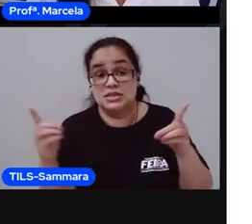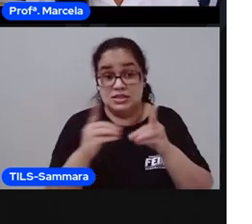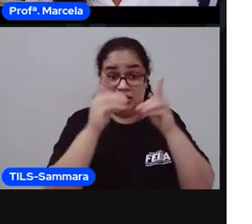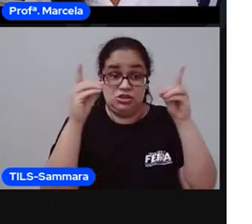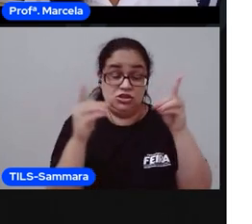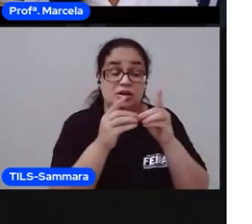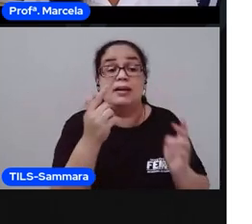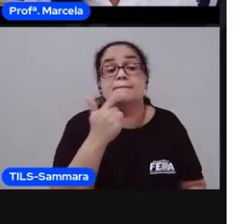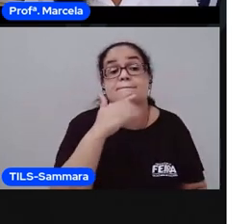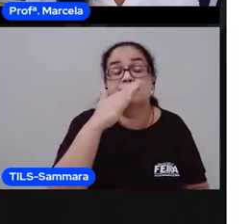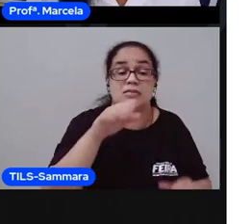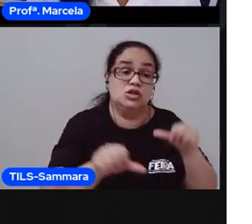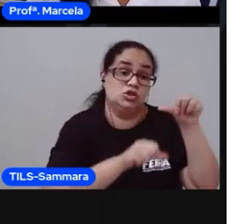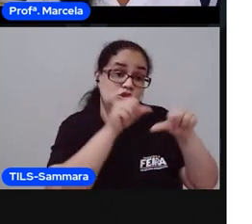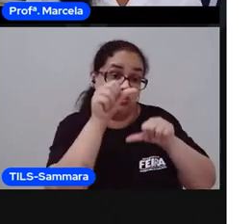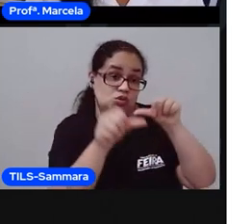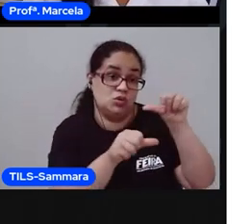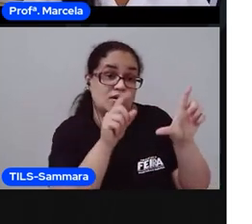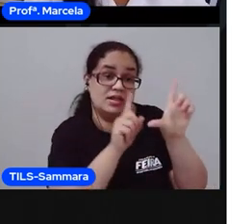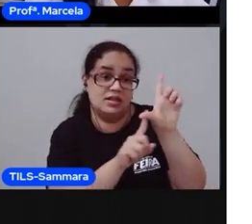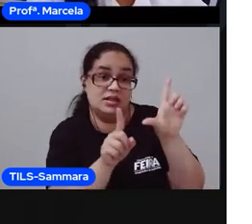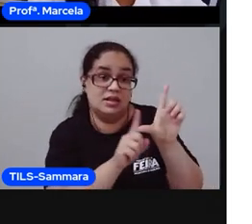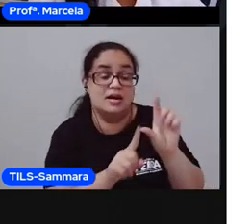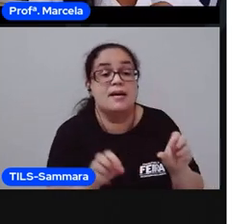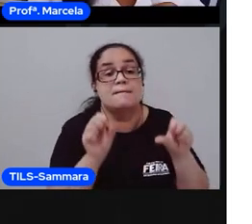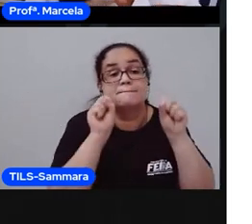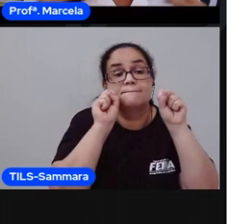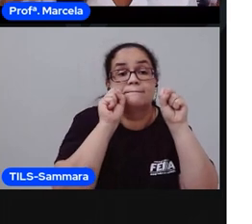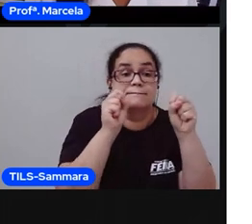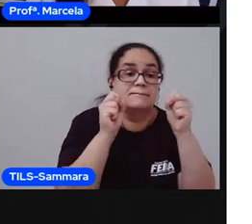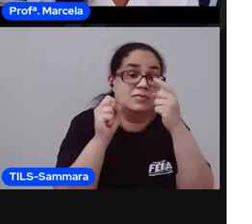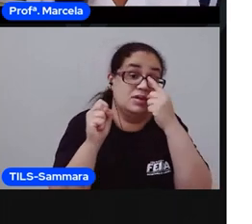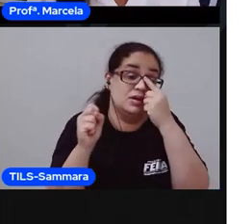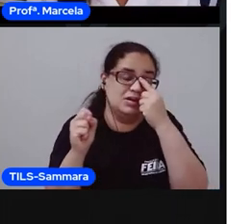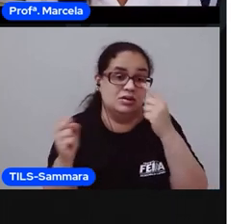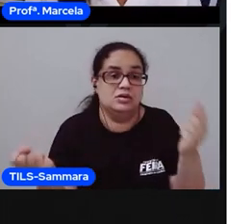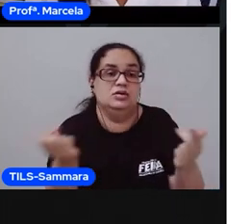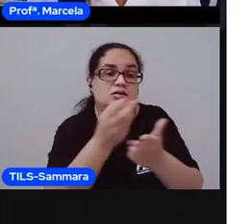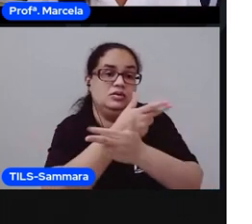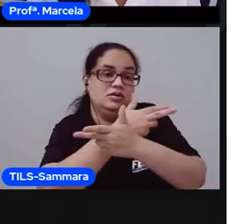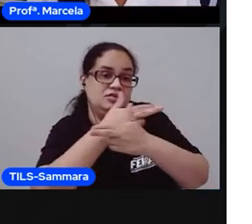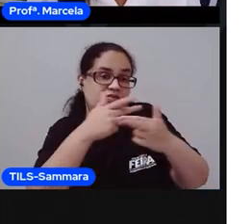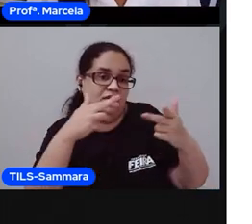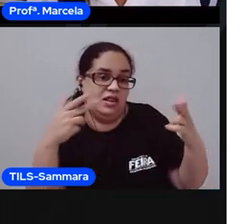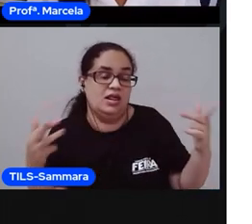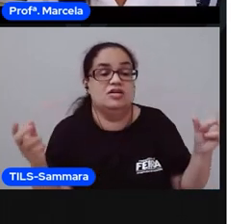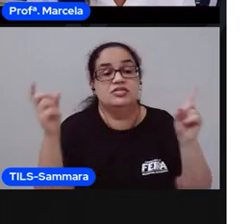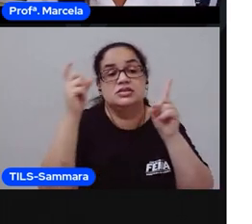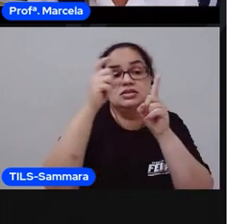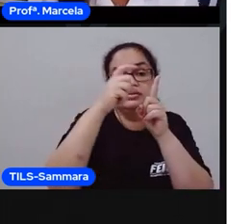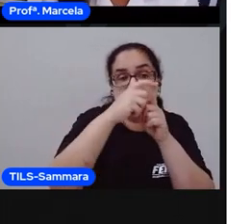crianças, de trocar letras, espílabas, a gente pode formar uma infinidade de palavras.